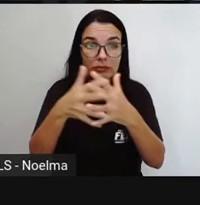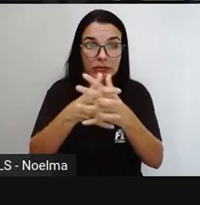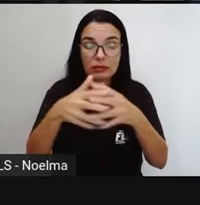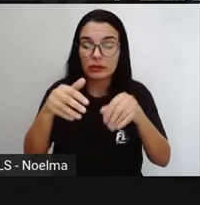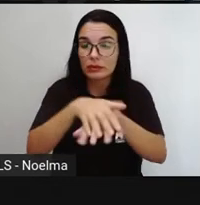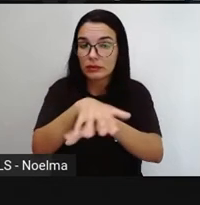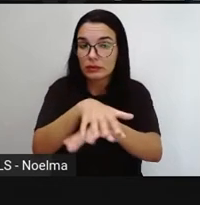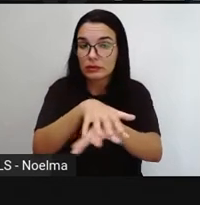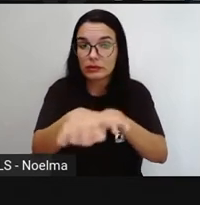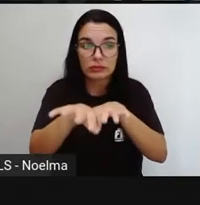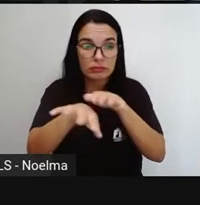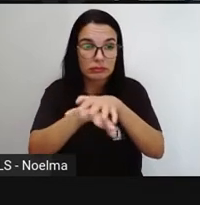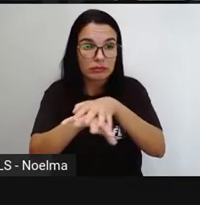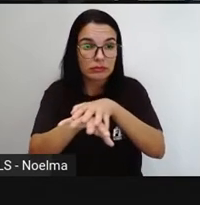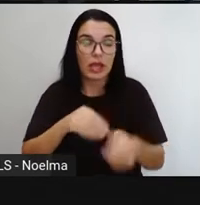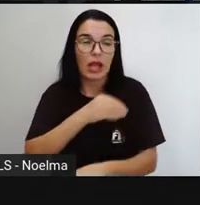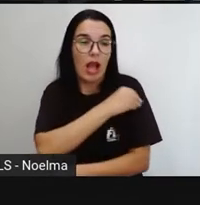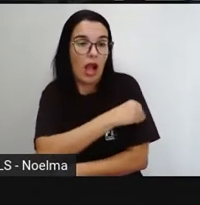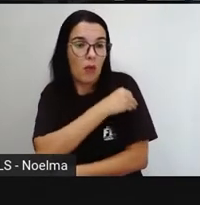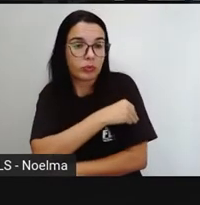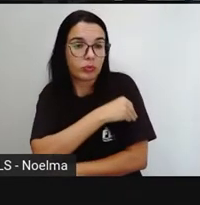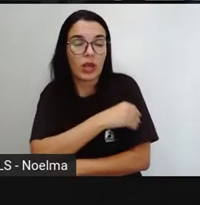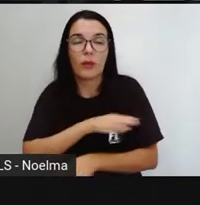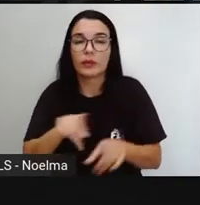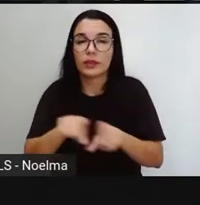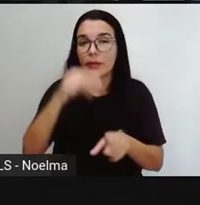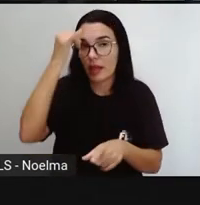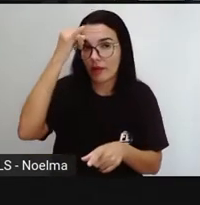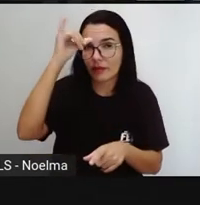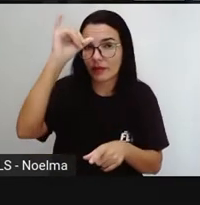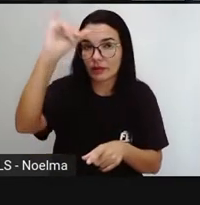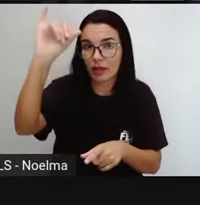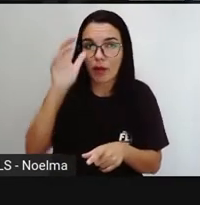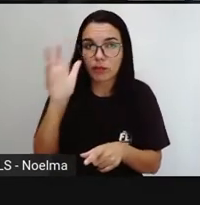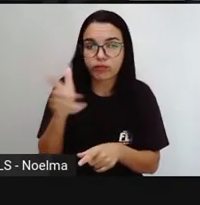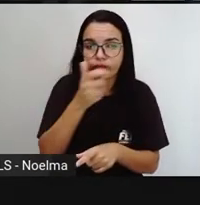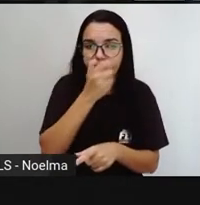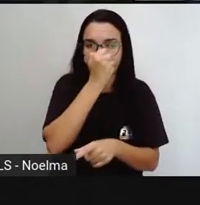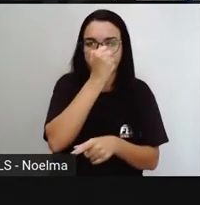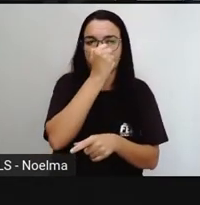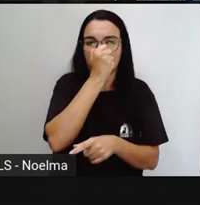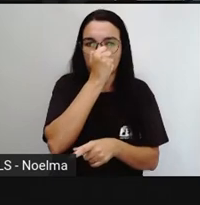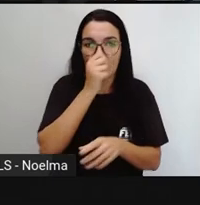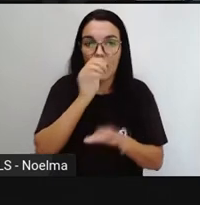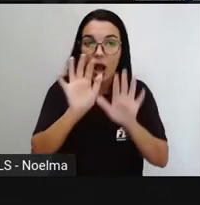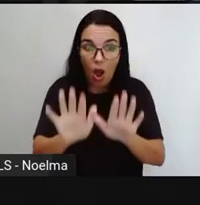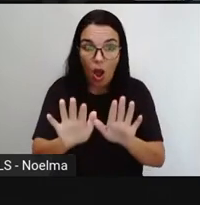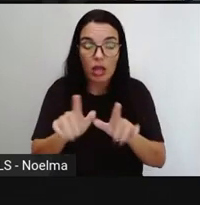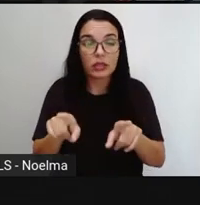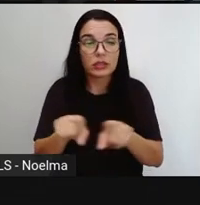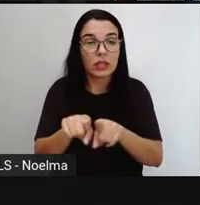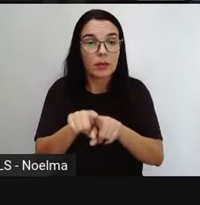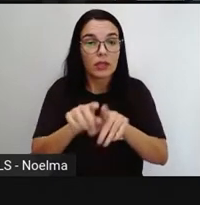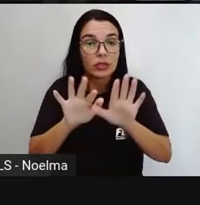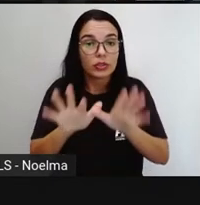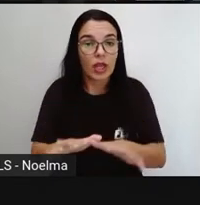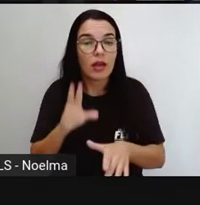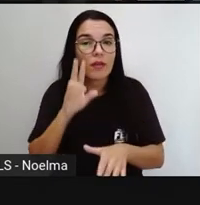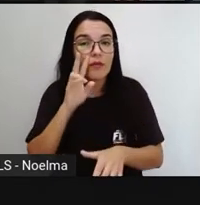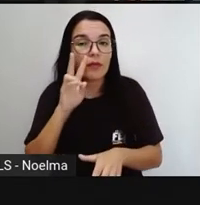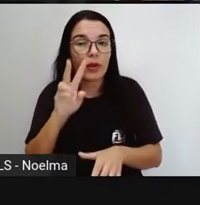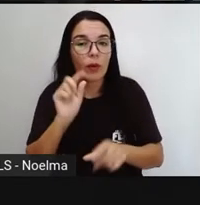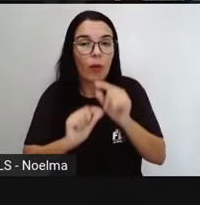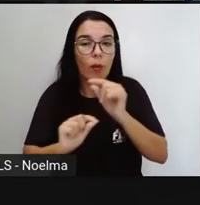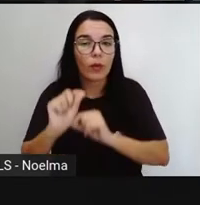Além disso é importante evitar aglomerações e manter o isolamento social A gente já vê aí que as regras em